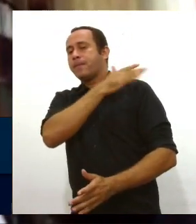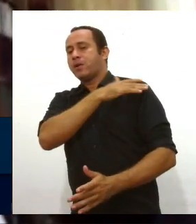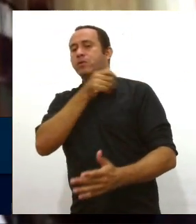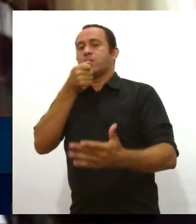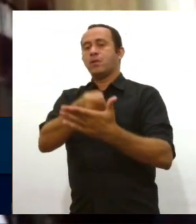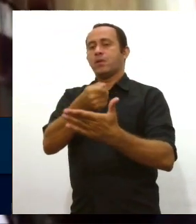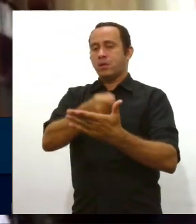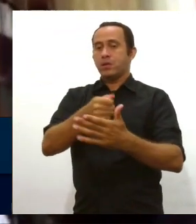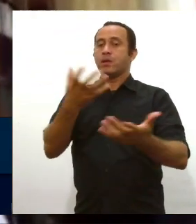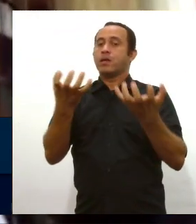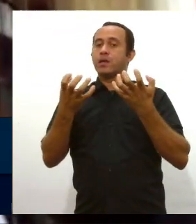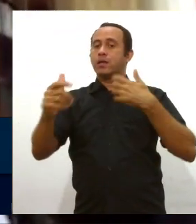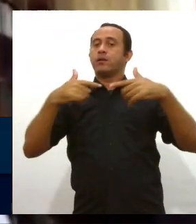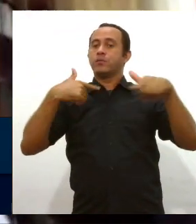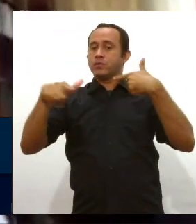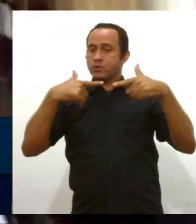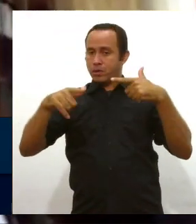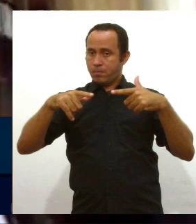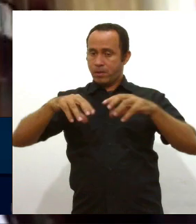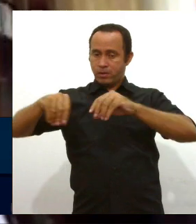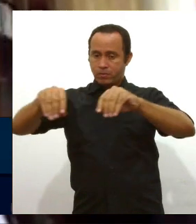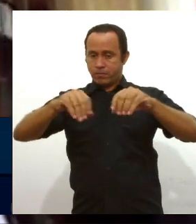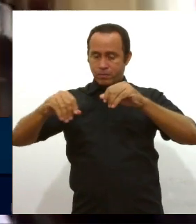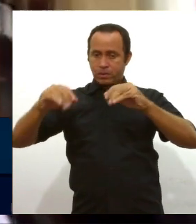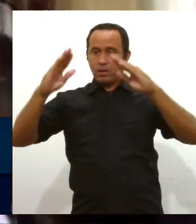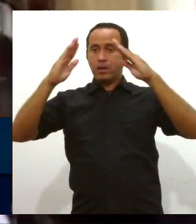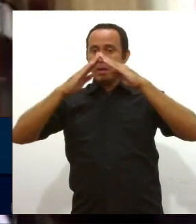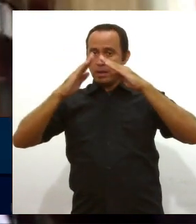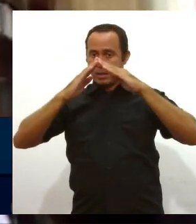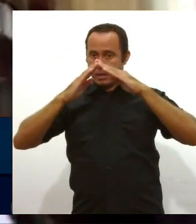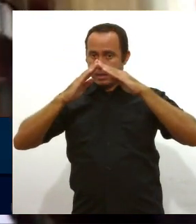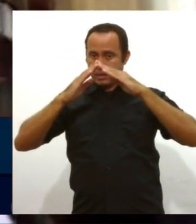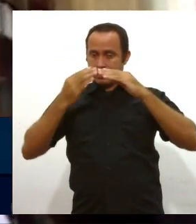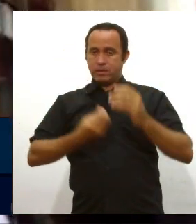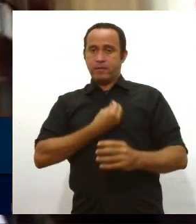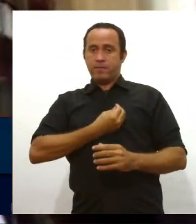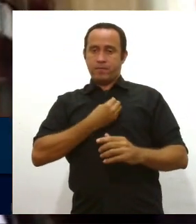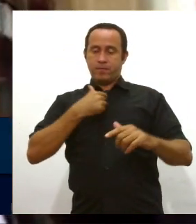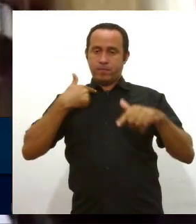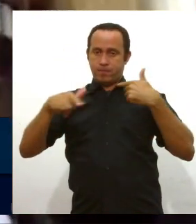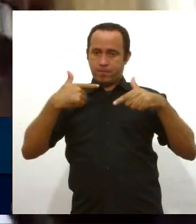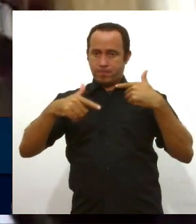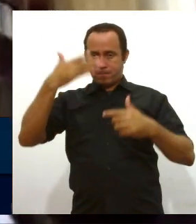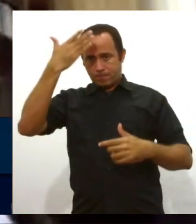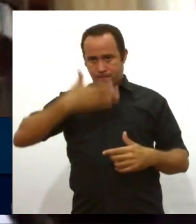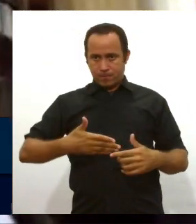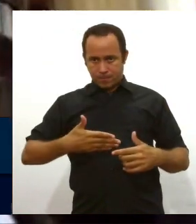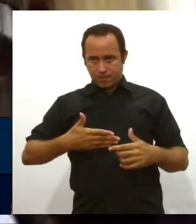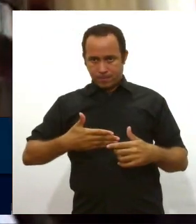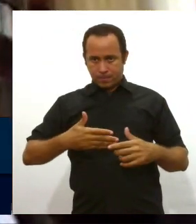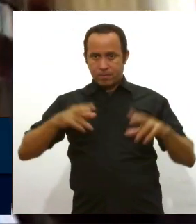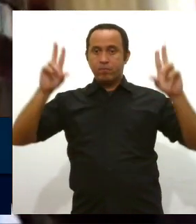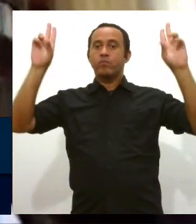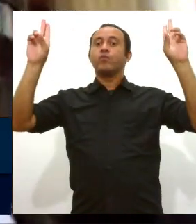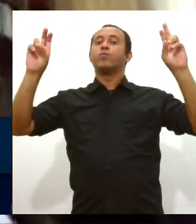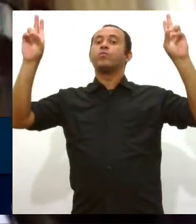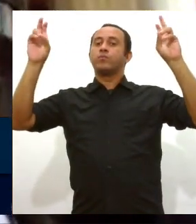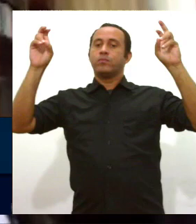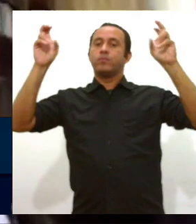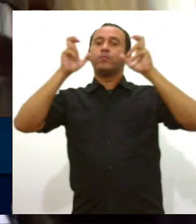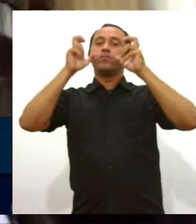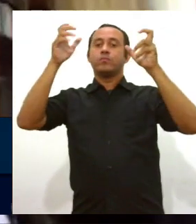Queremos trabalho, terra, teto e participação. Este foi o tema do Grito dos Excluídos.